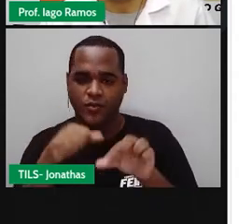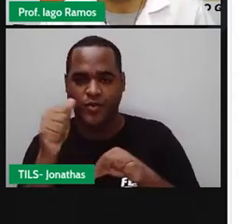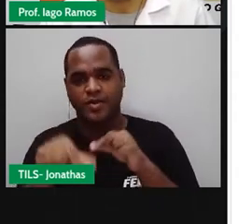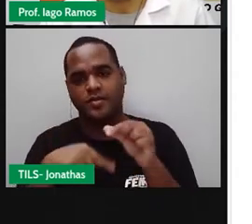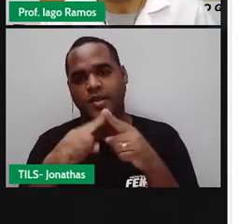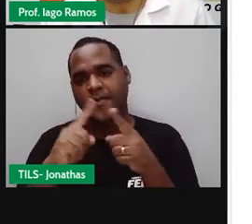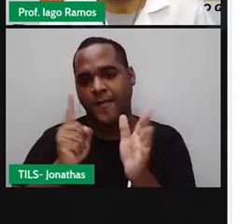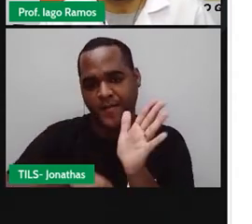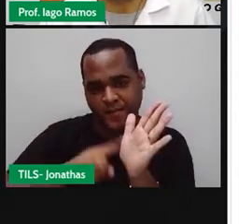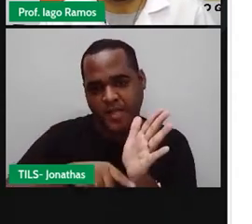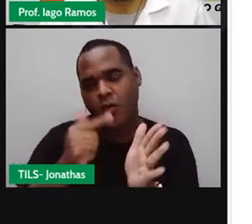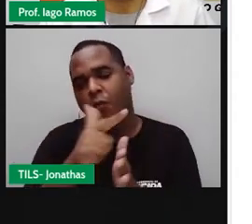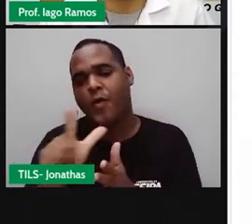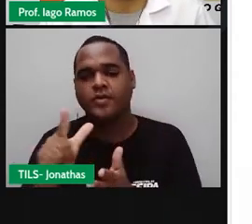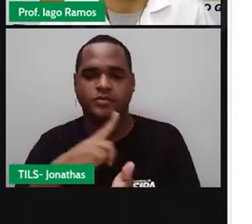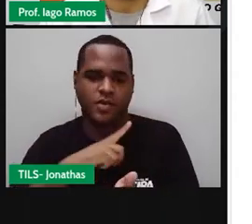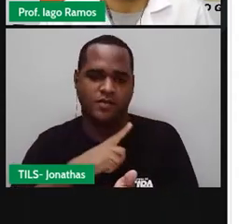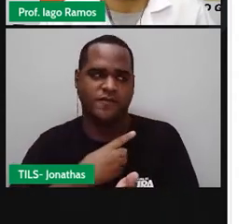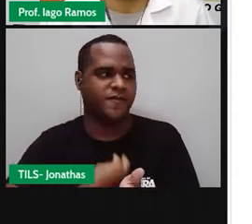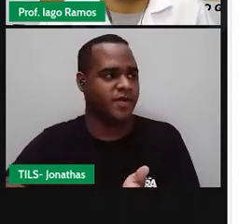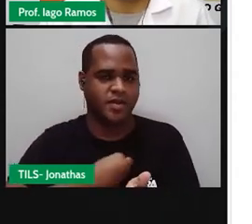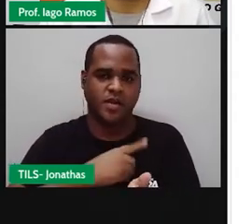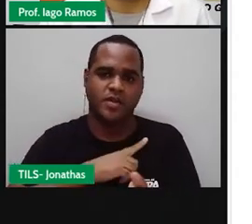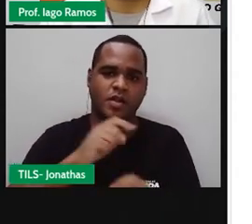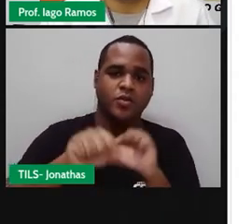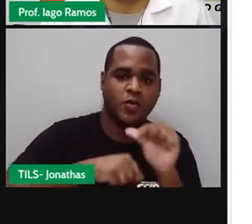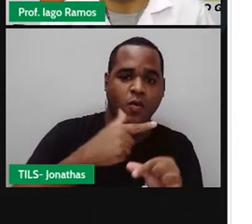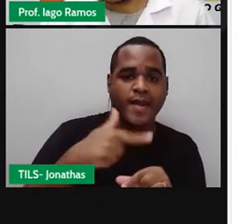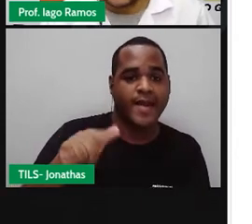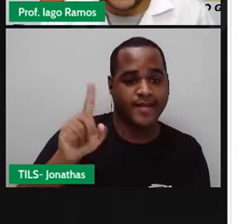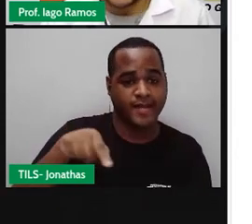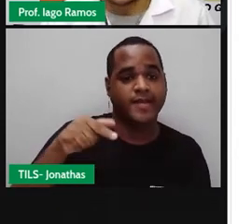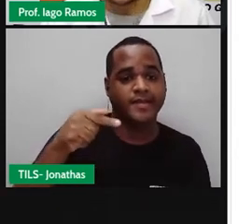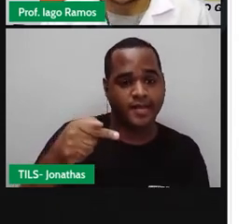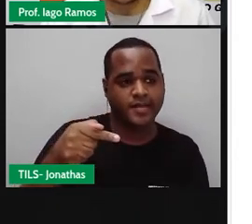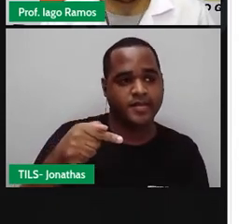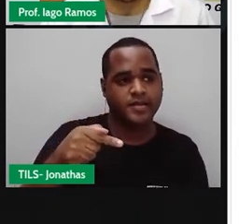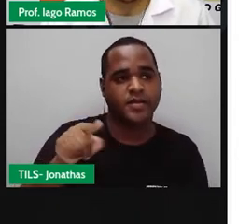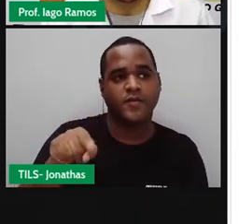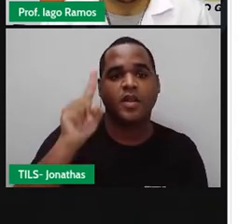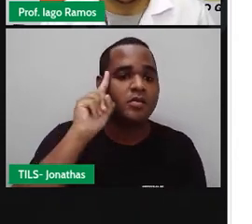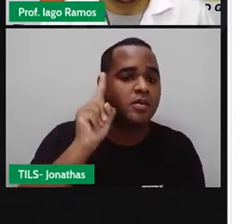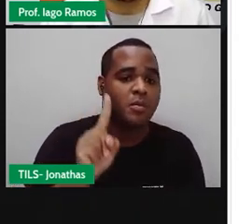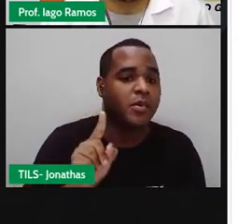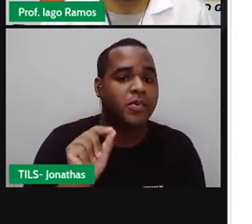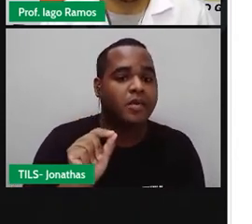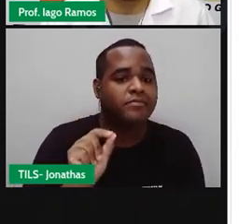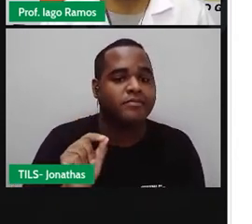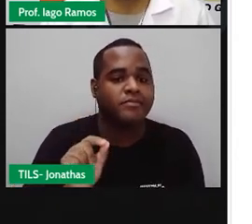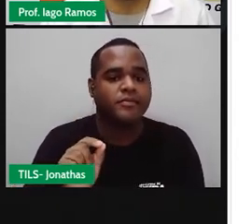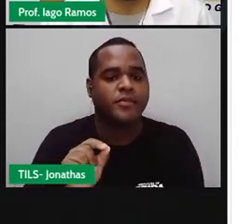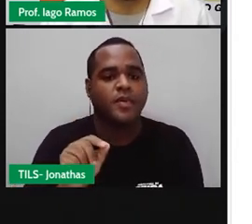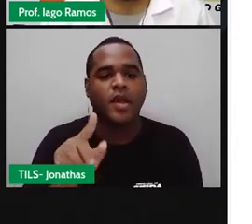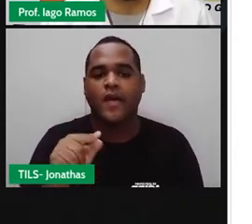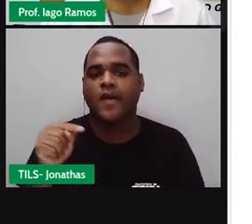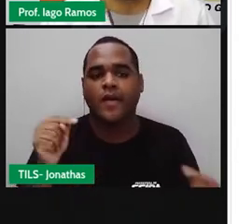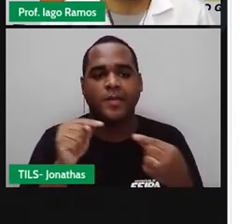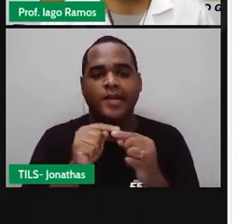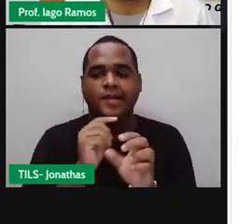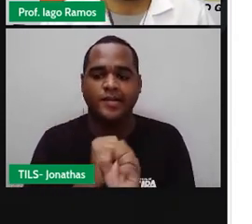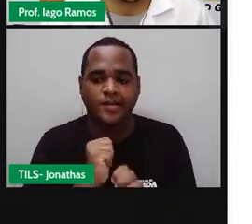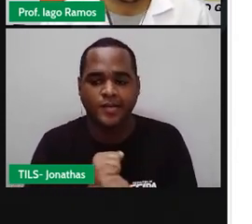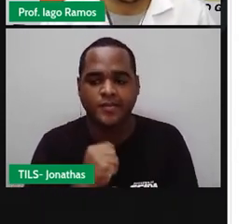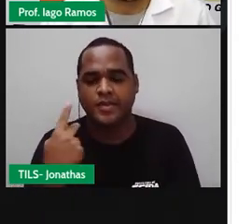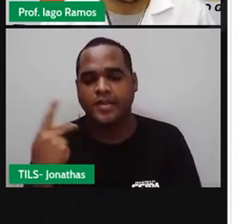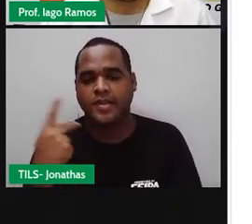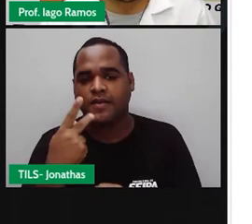menor. Então, 4 é menor do que 7. E eu sei que você já sabia disso. Mas qual é o símbolo correto que